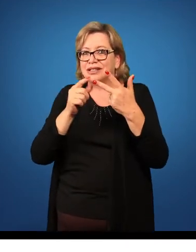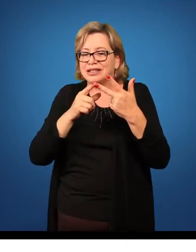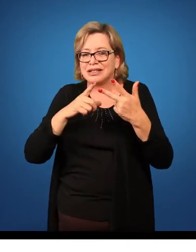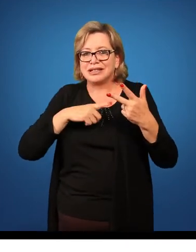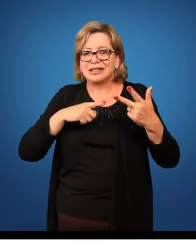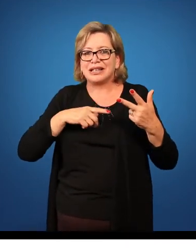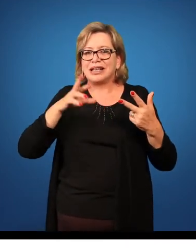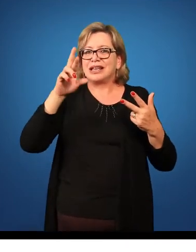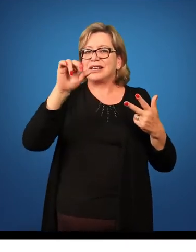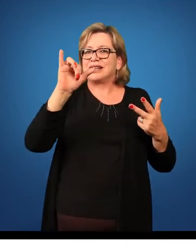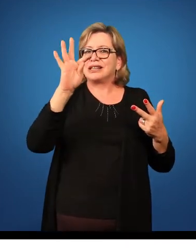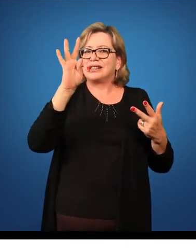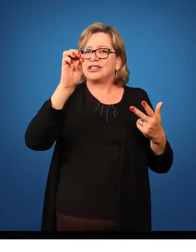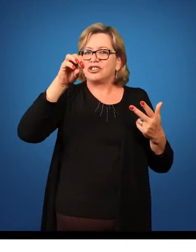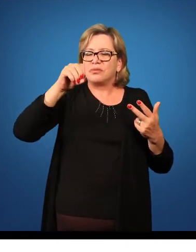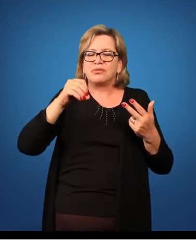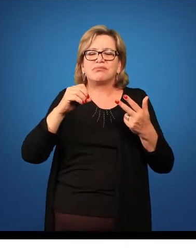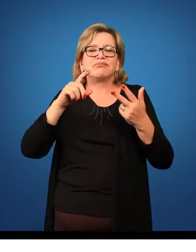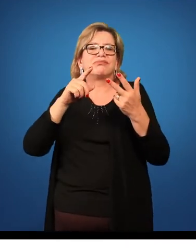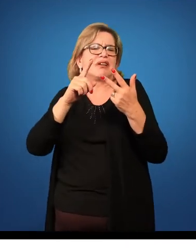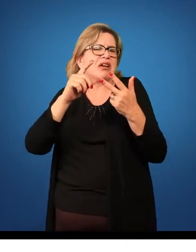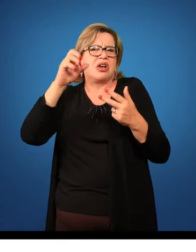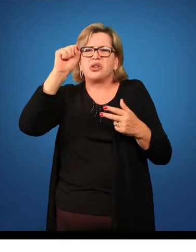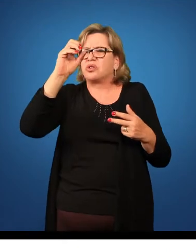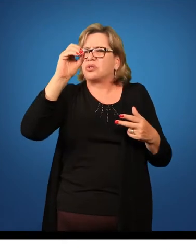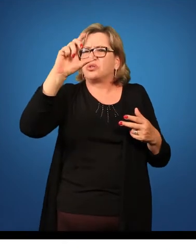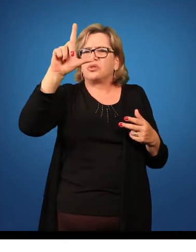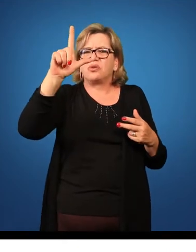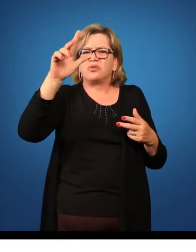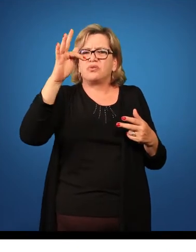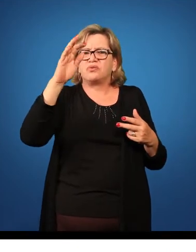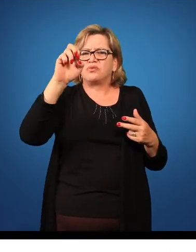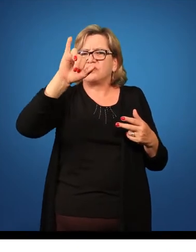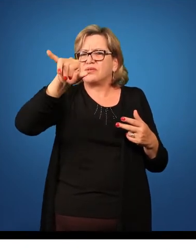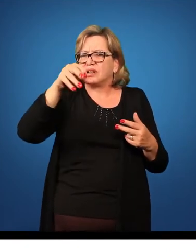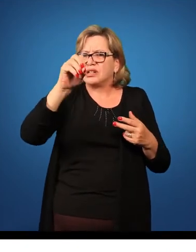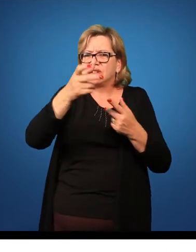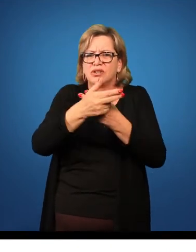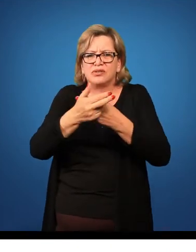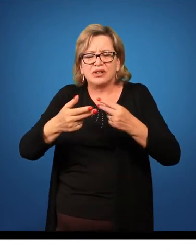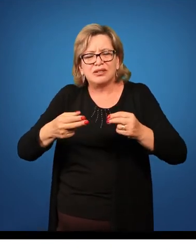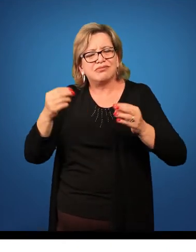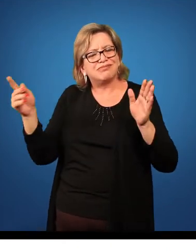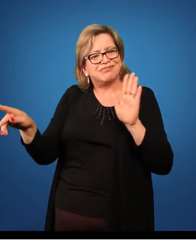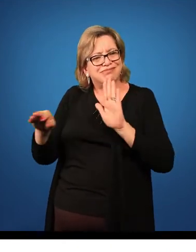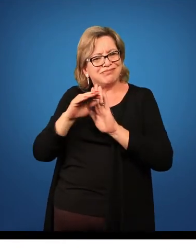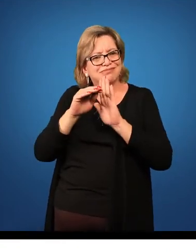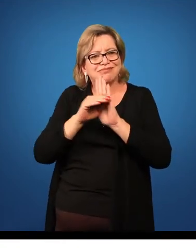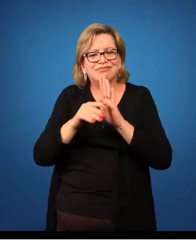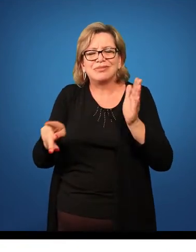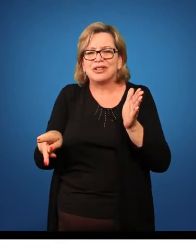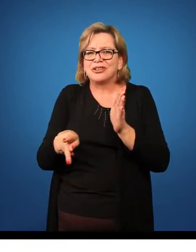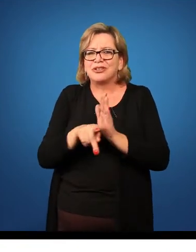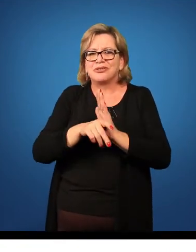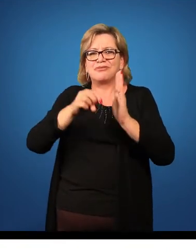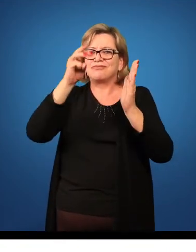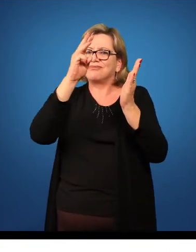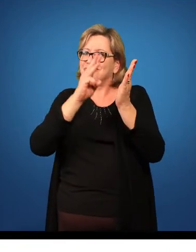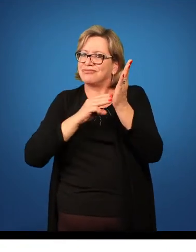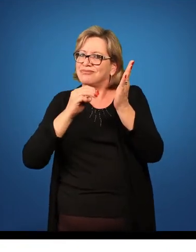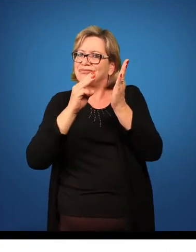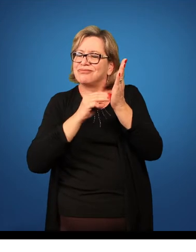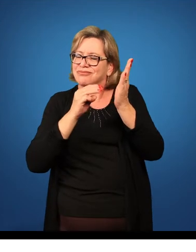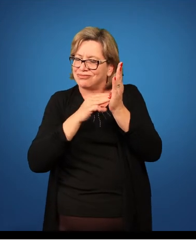ritmo, o solfejo, a improvisação, como parte das proposições da sua